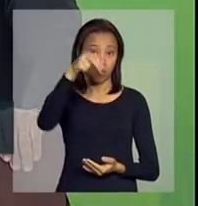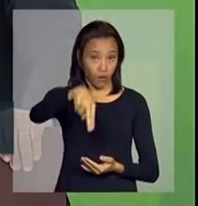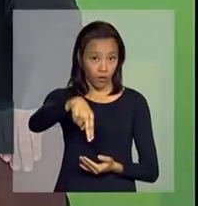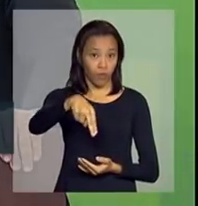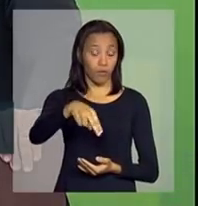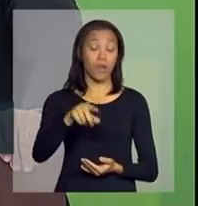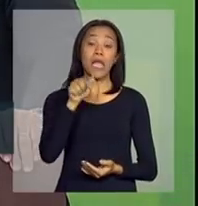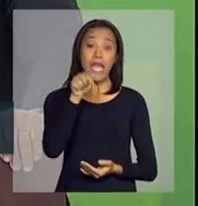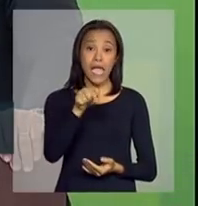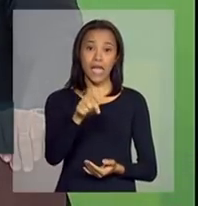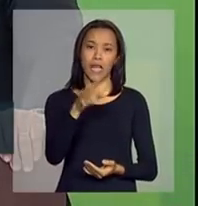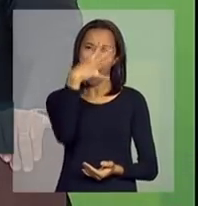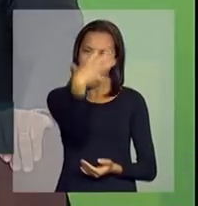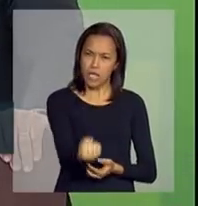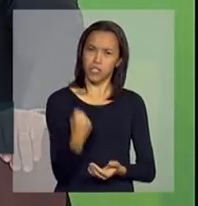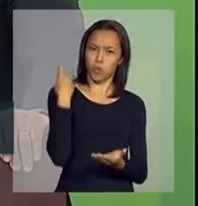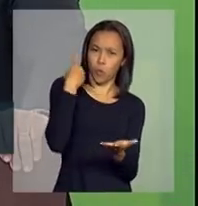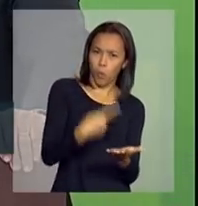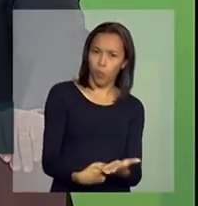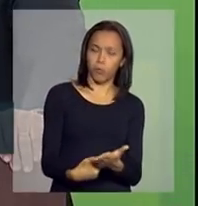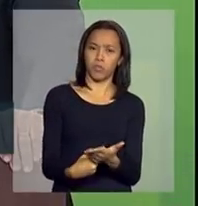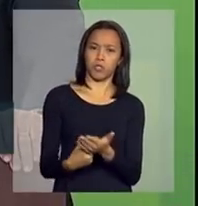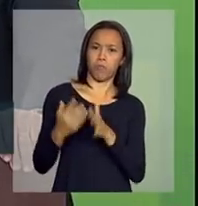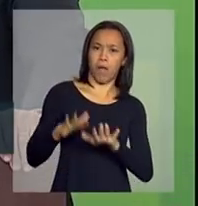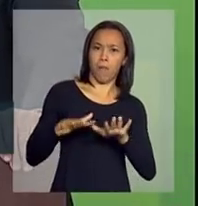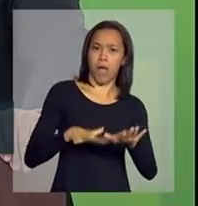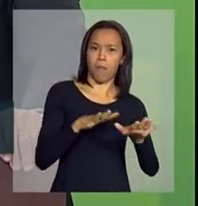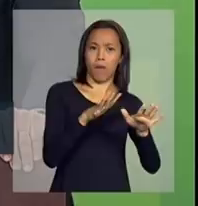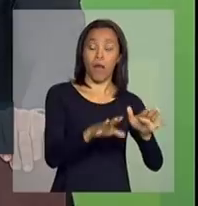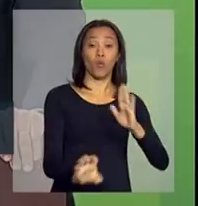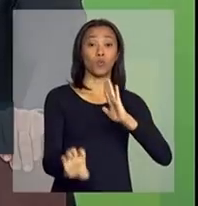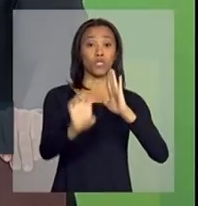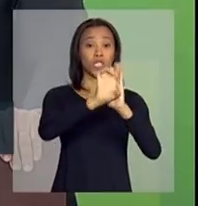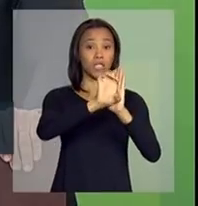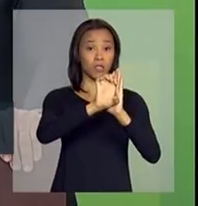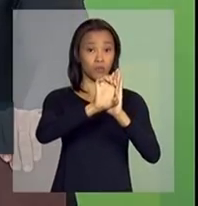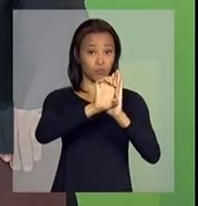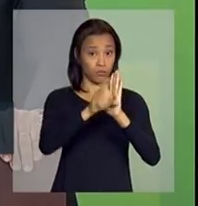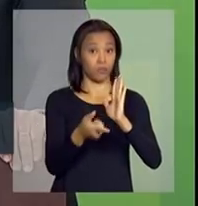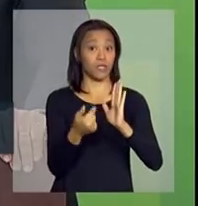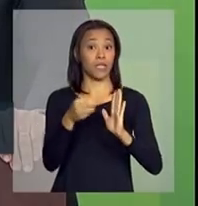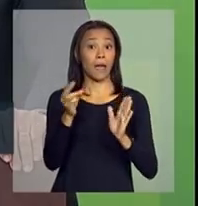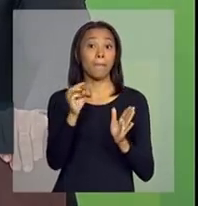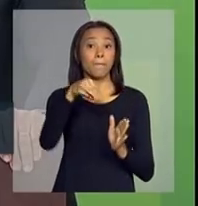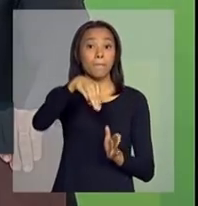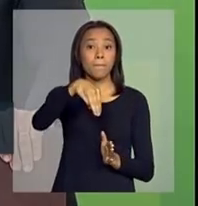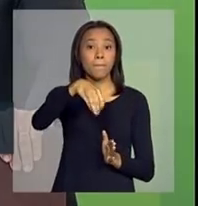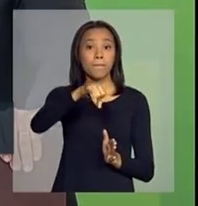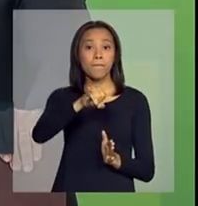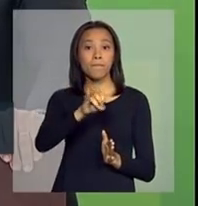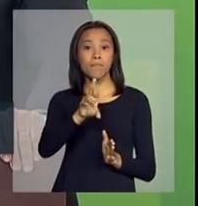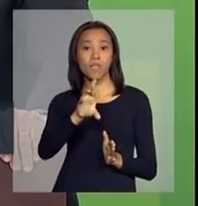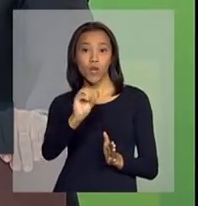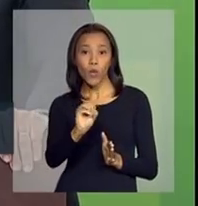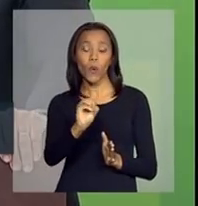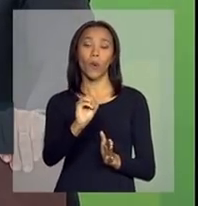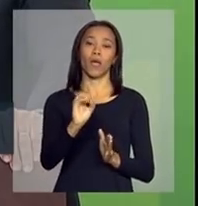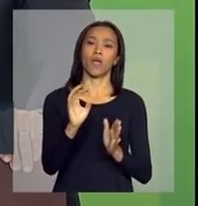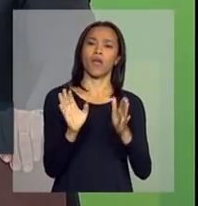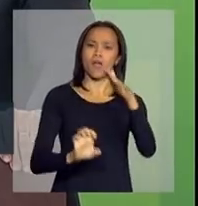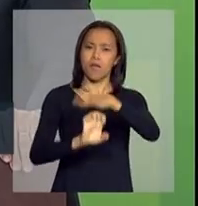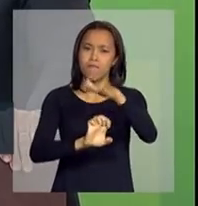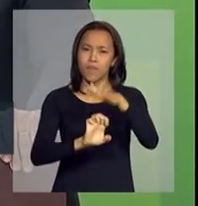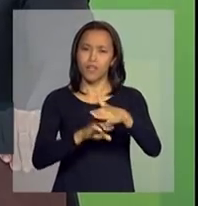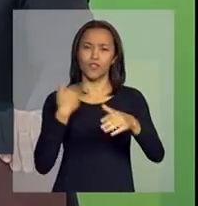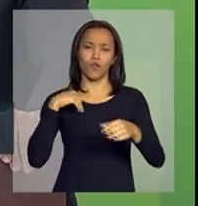Beltrão abraçou a bandeira para encaminhar o Estatuto da Microempresa. E nós fizemos o segundo, o terceiro congressos,